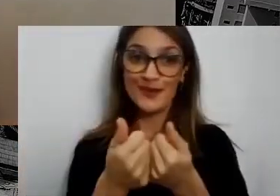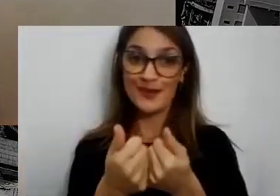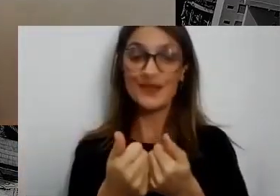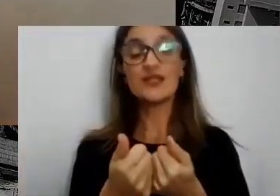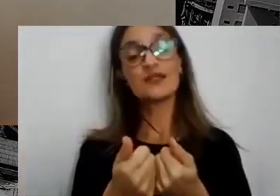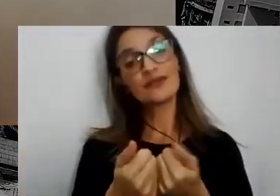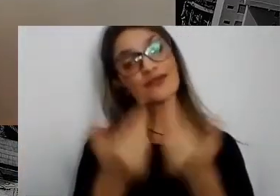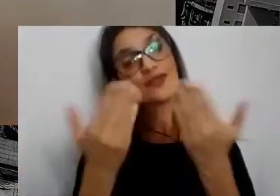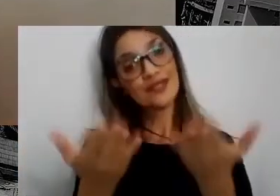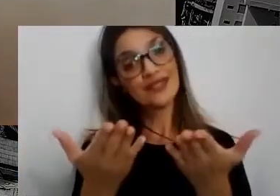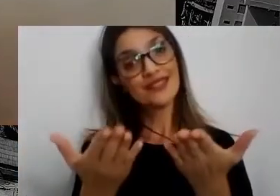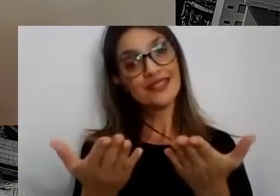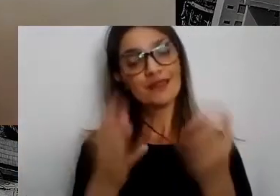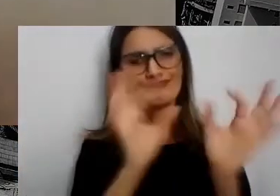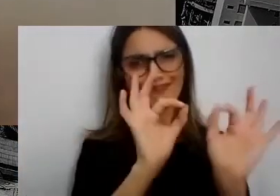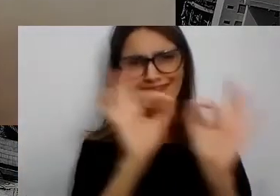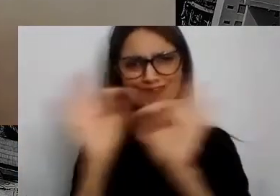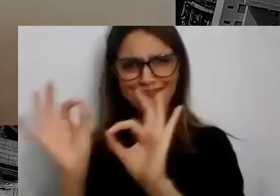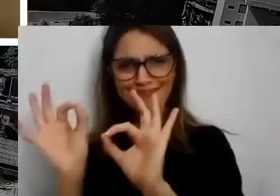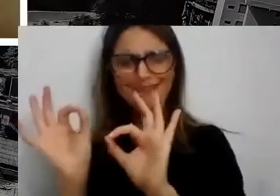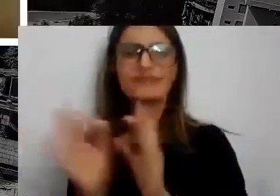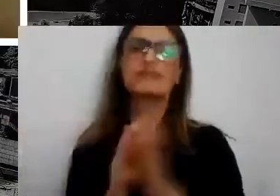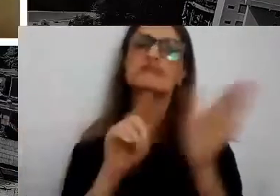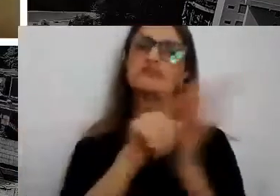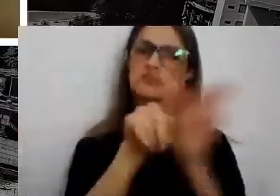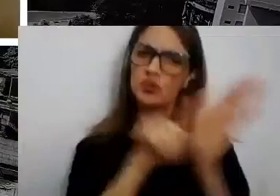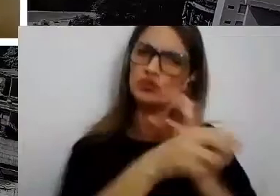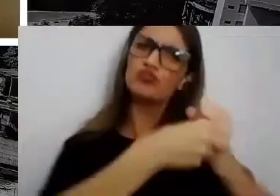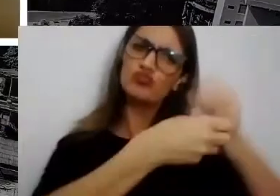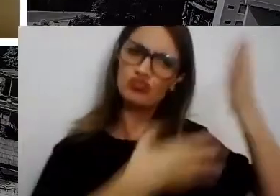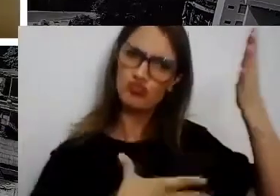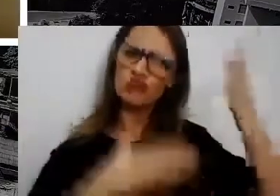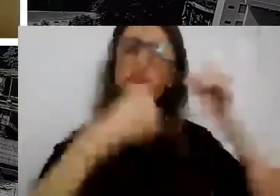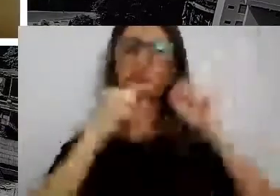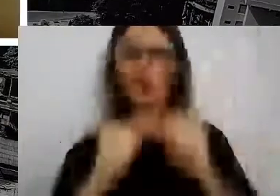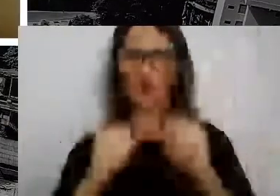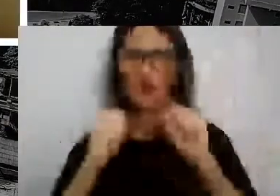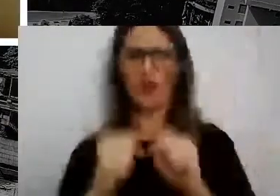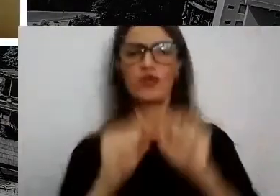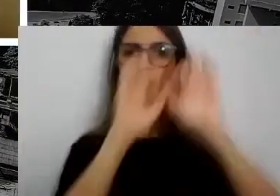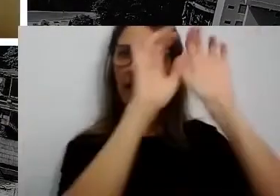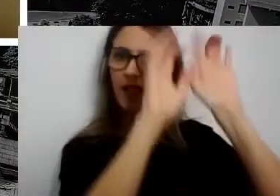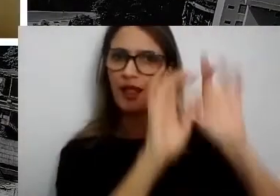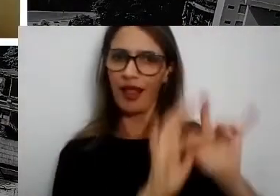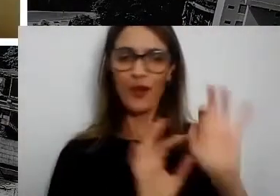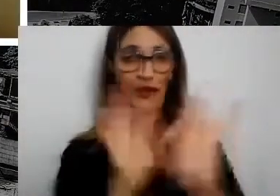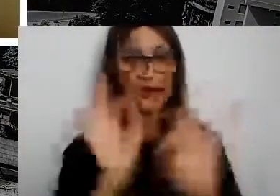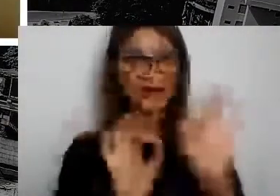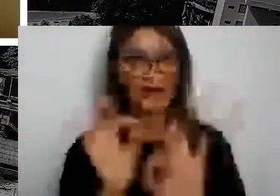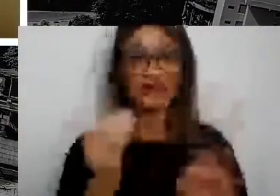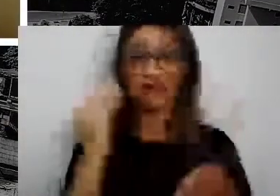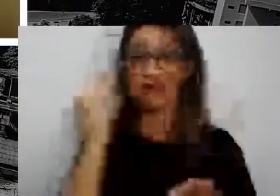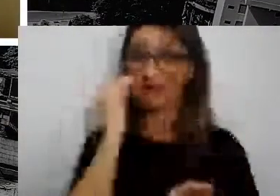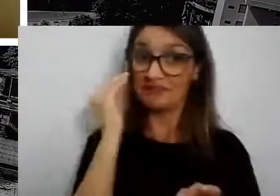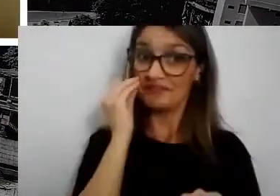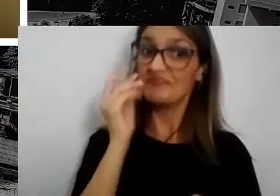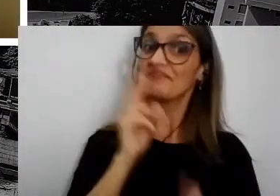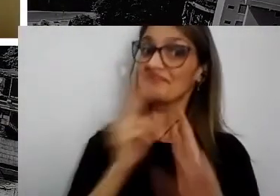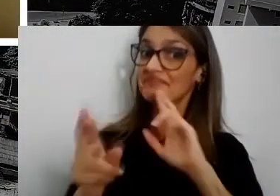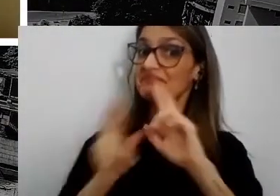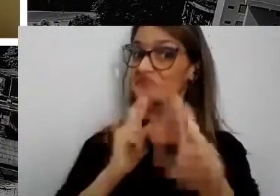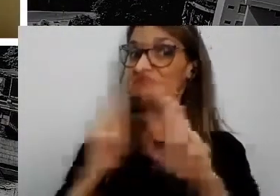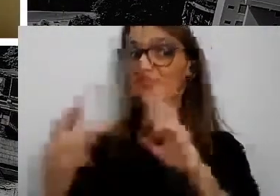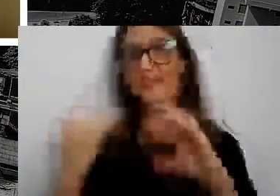acompanhando, que vocês podem deixar perguntas aí no chat, que a organização aqui do evento vai tentar respondê-las por e-mail, quem está aqui até